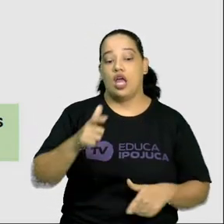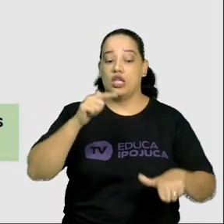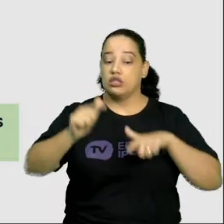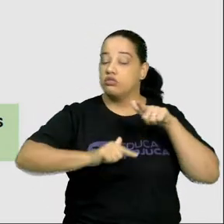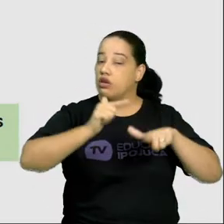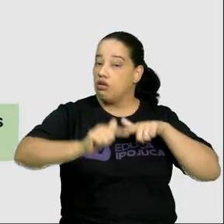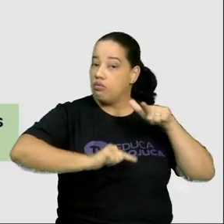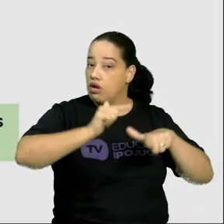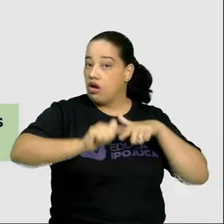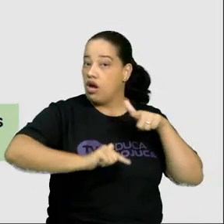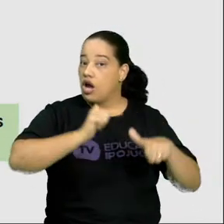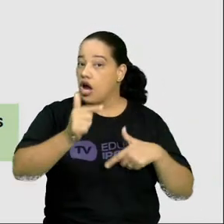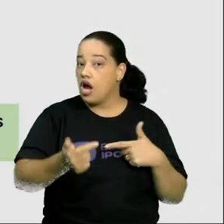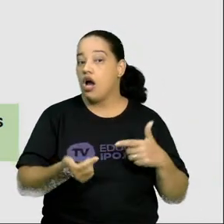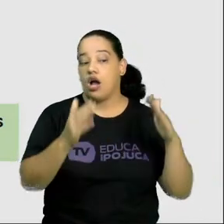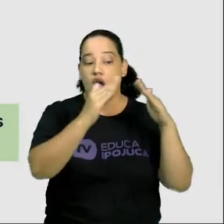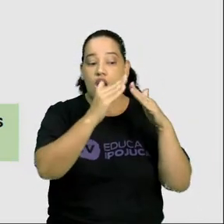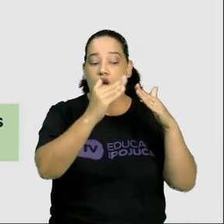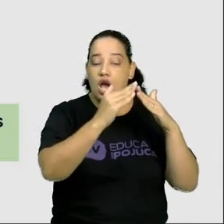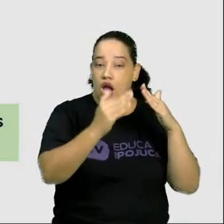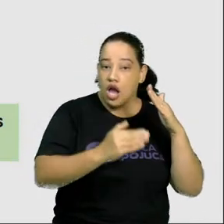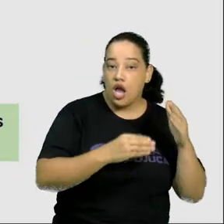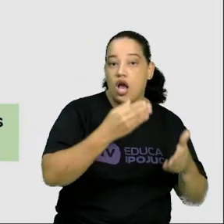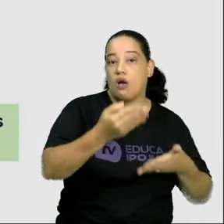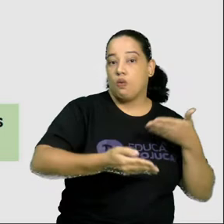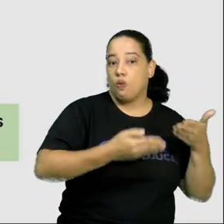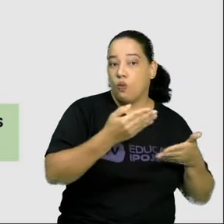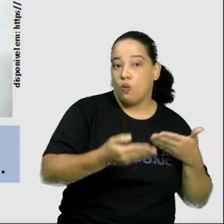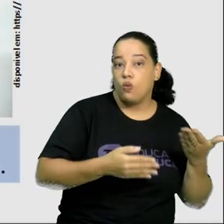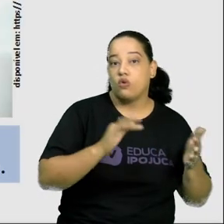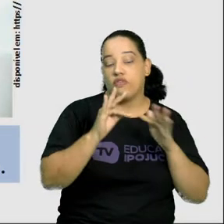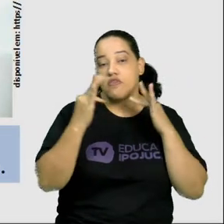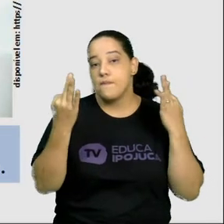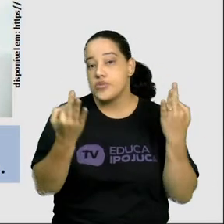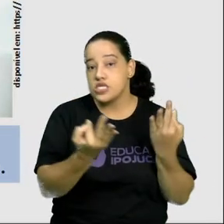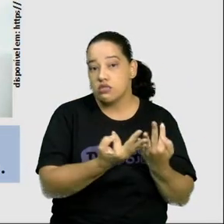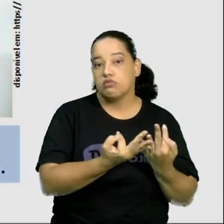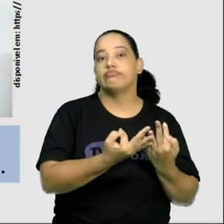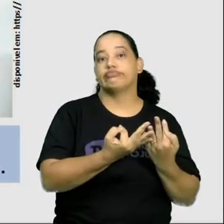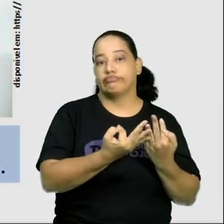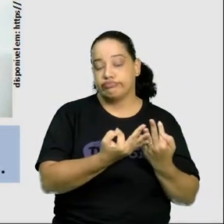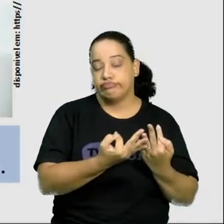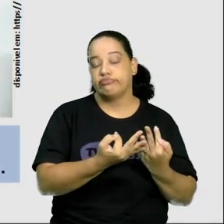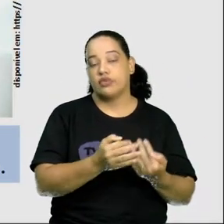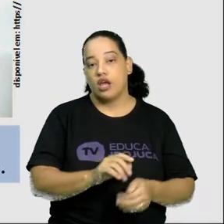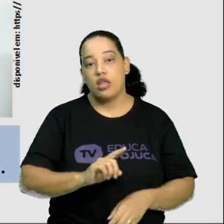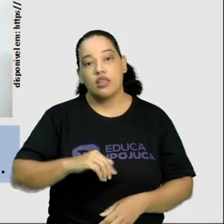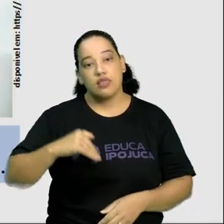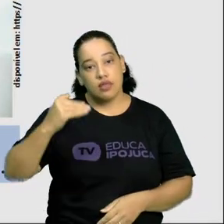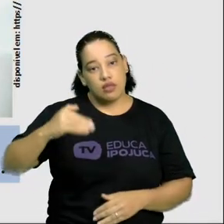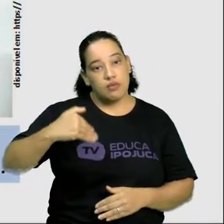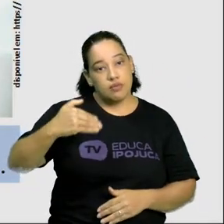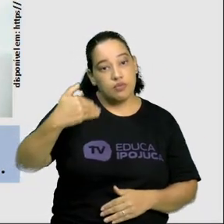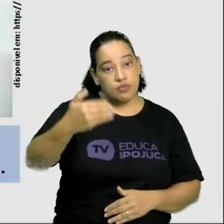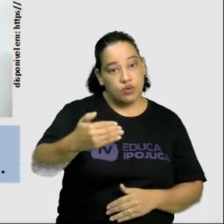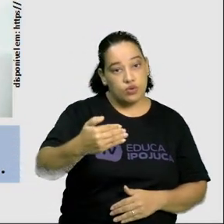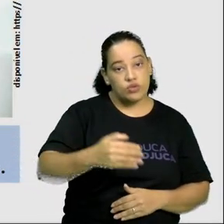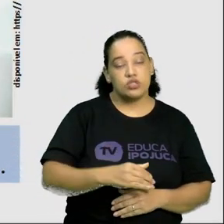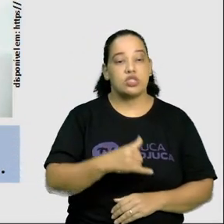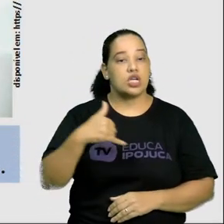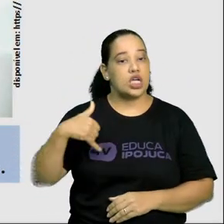trabalham, cuidam da casa, da família. E chega, então, a idade